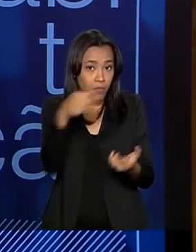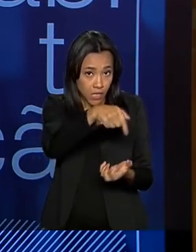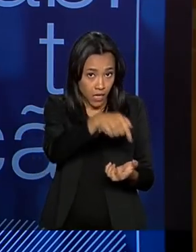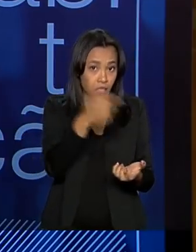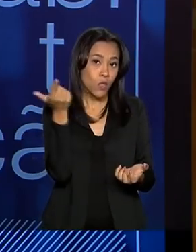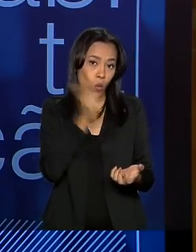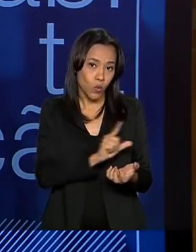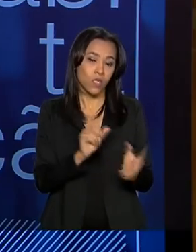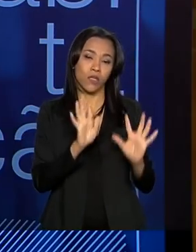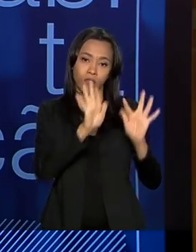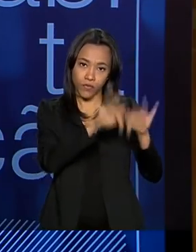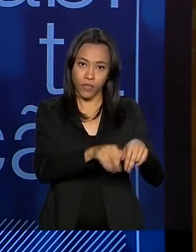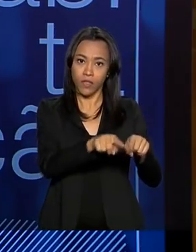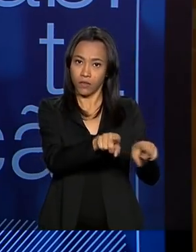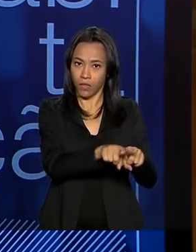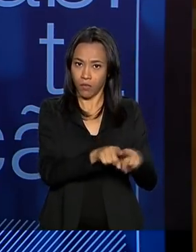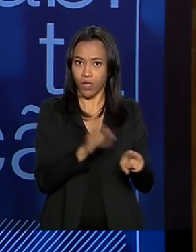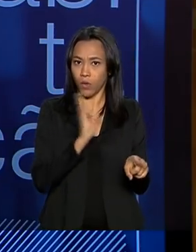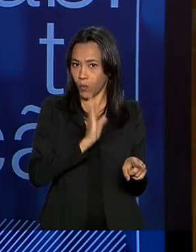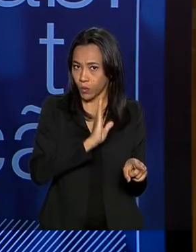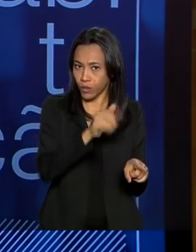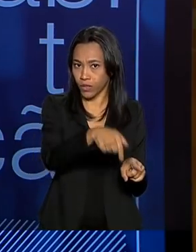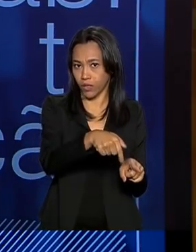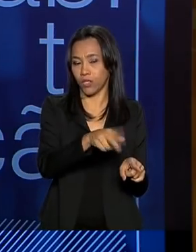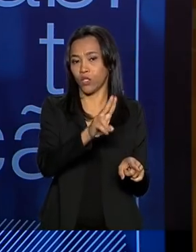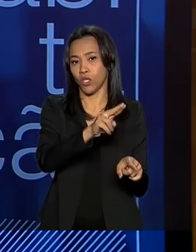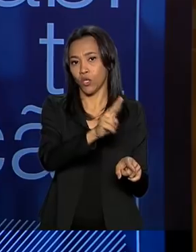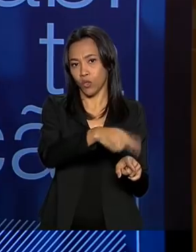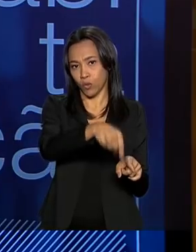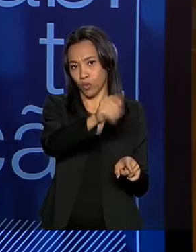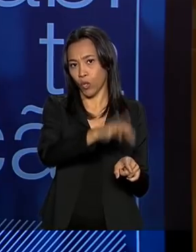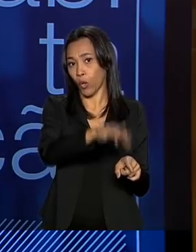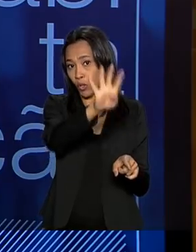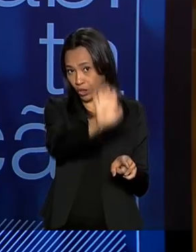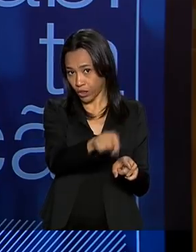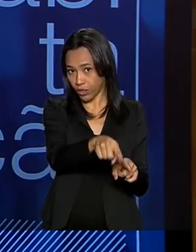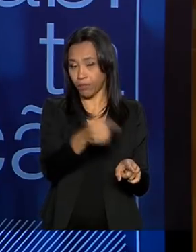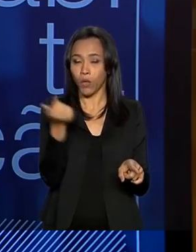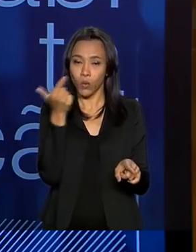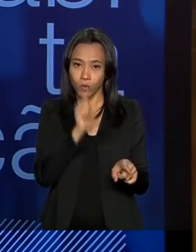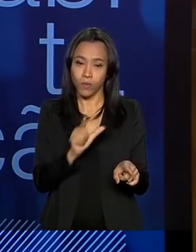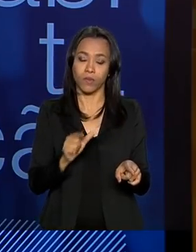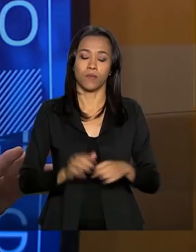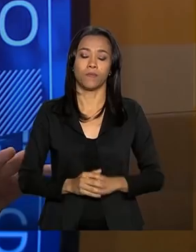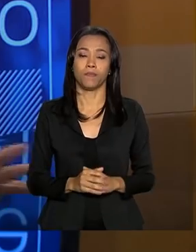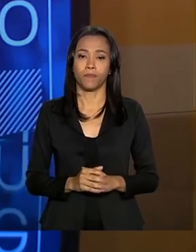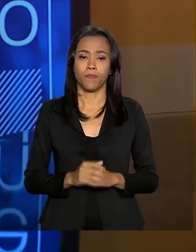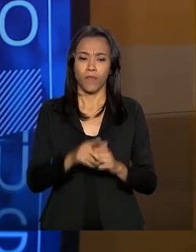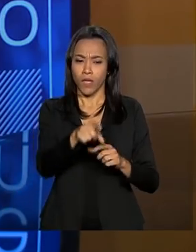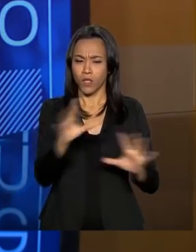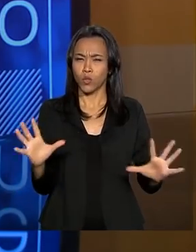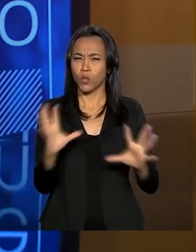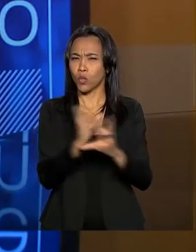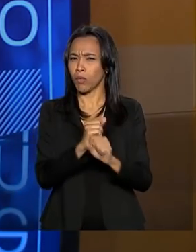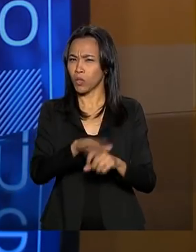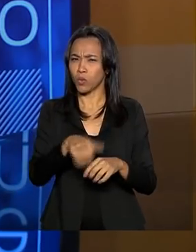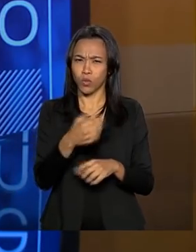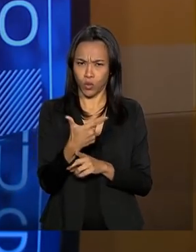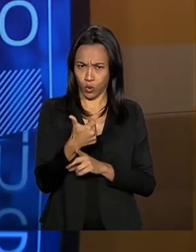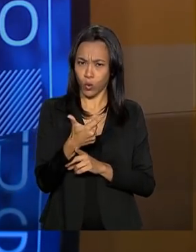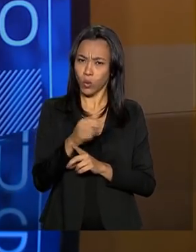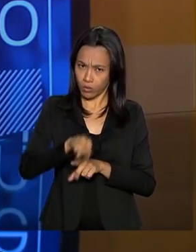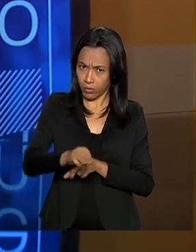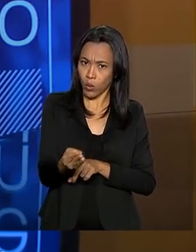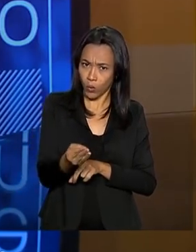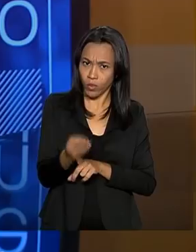para que possamos, o quanto antes, bombear a água e chegar até o reservatório de Ati. E, ao todo, são 12 milhões de pessoas